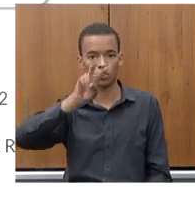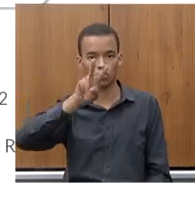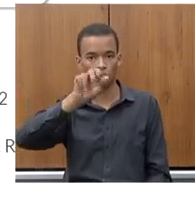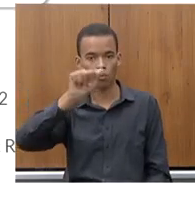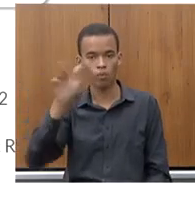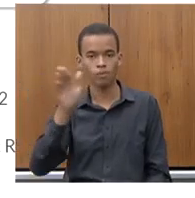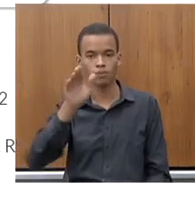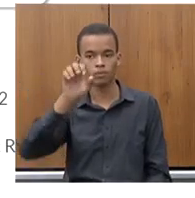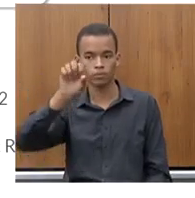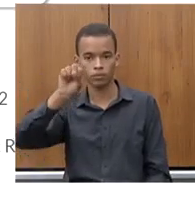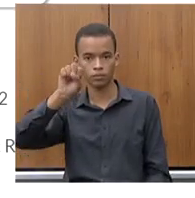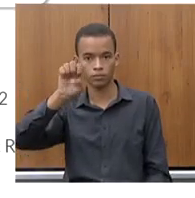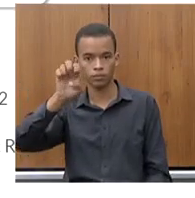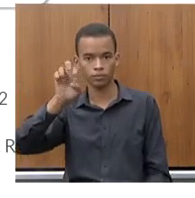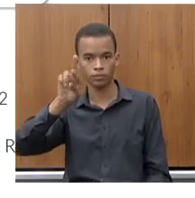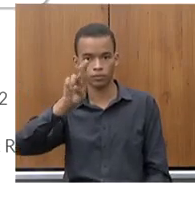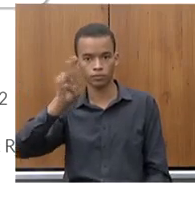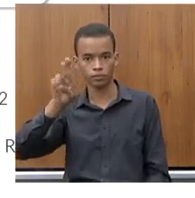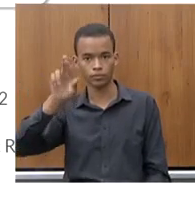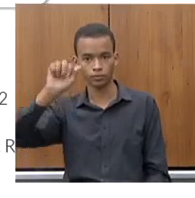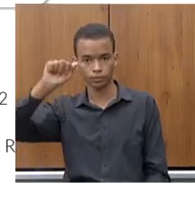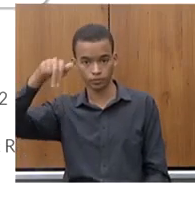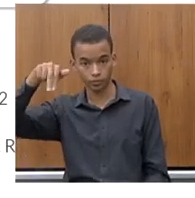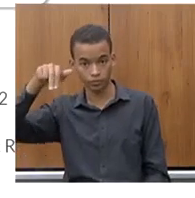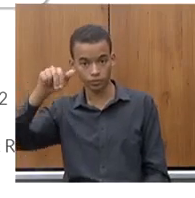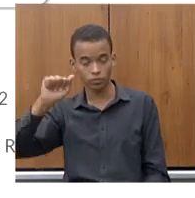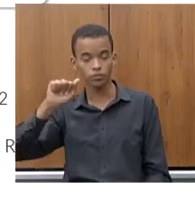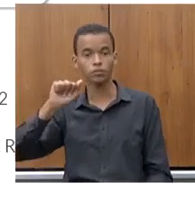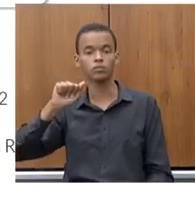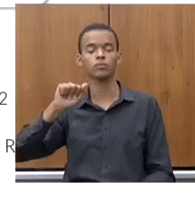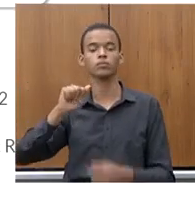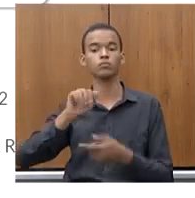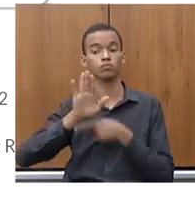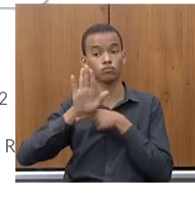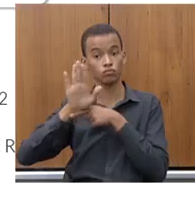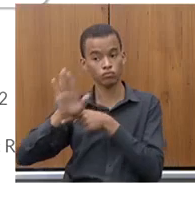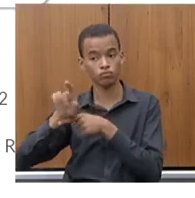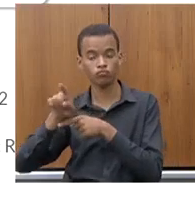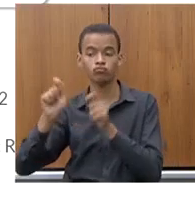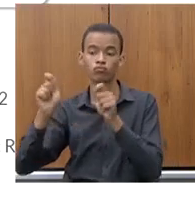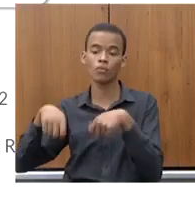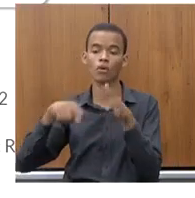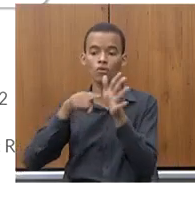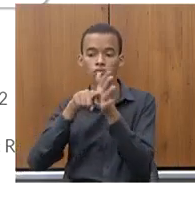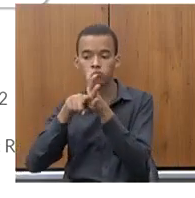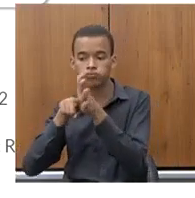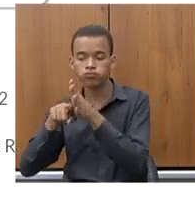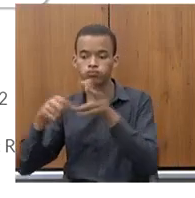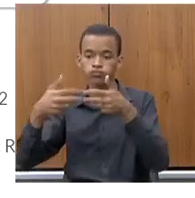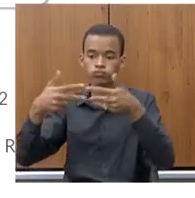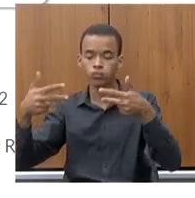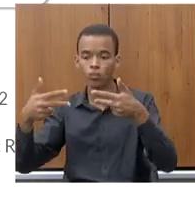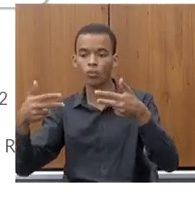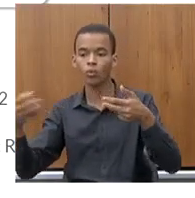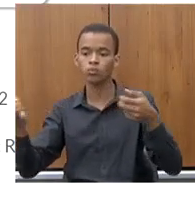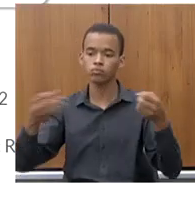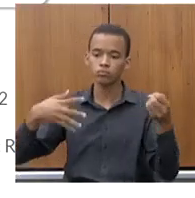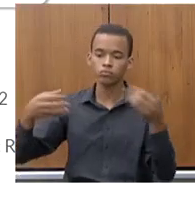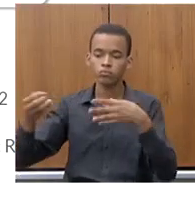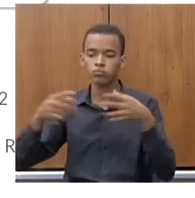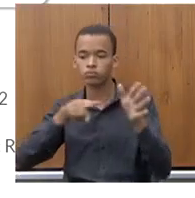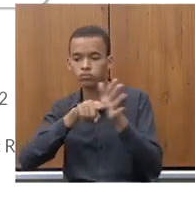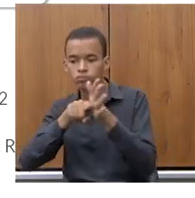formas e mecanismos de produção e que possam tornar os produtos mais